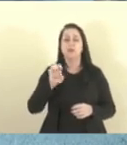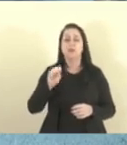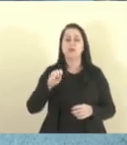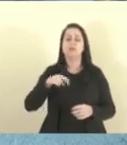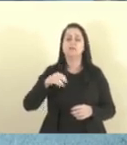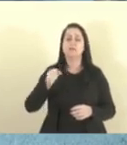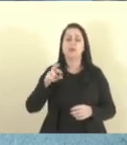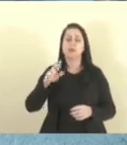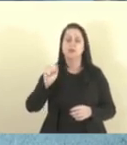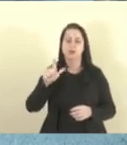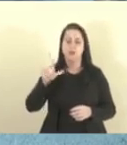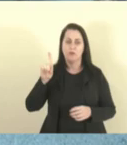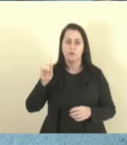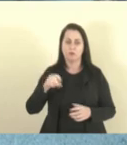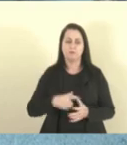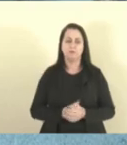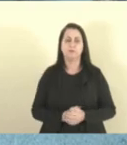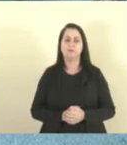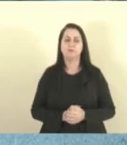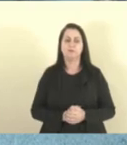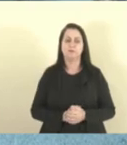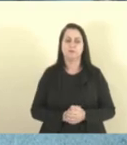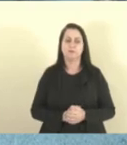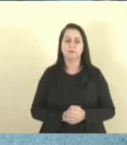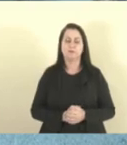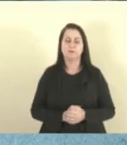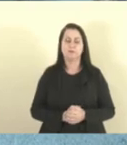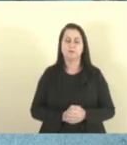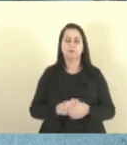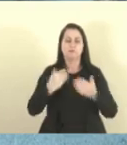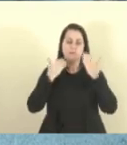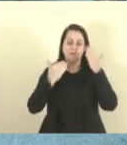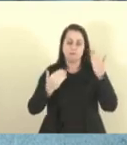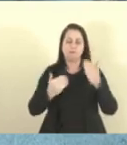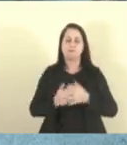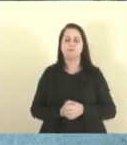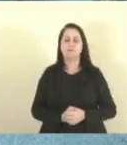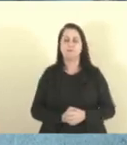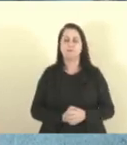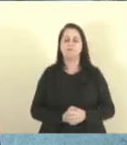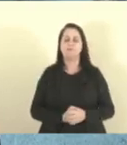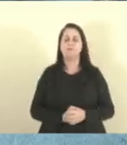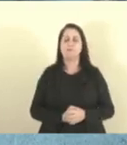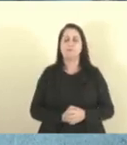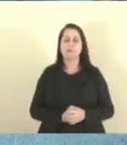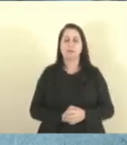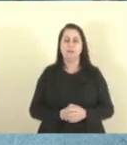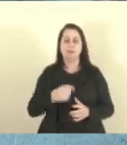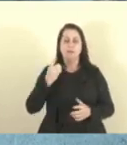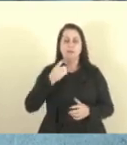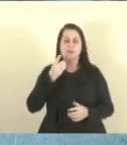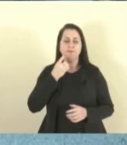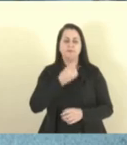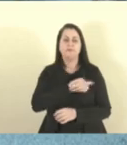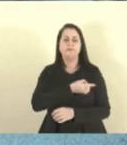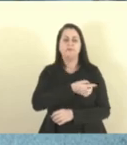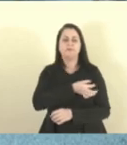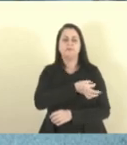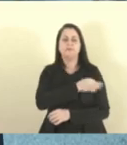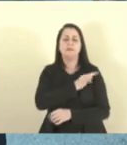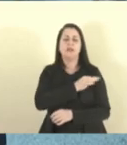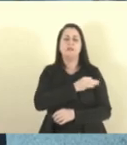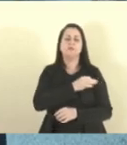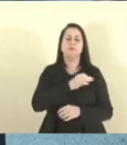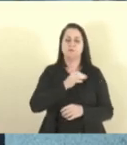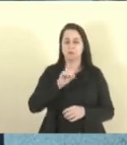Com brilhante, relator, nosso amigo Tiago Raul. Muito obrigado, deputado Engenheiro José Esmeraldo. Deputado Delegado Danilo Baiana, está presidindo.